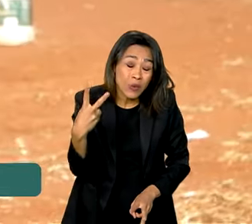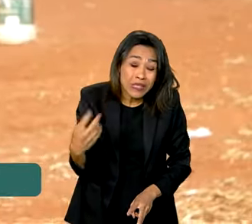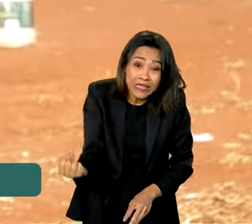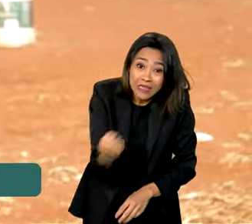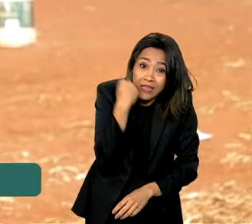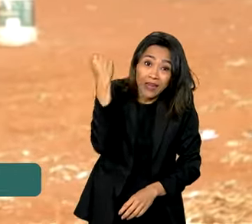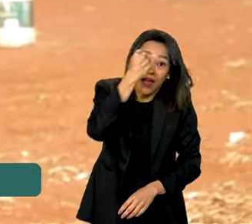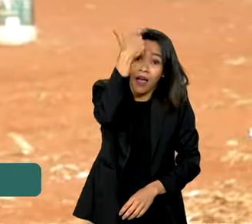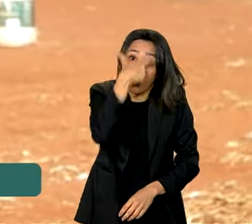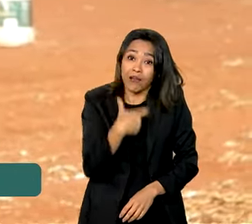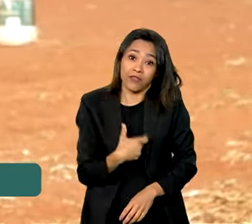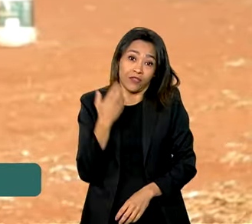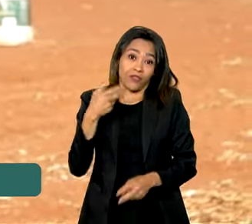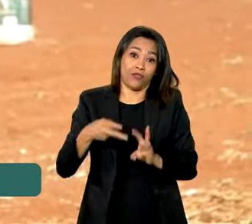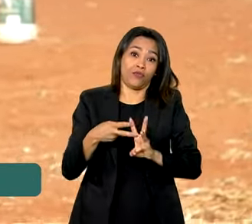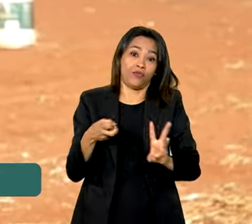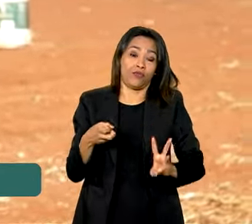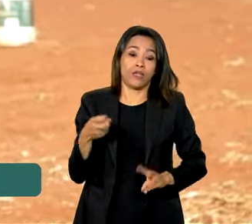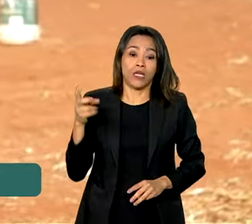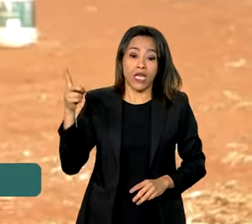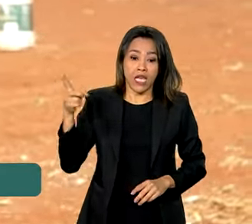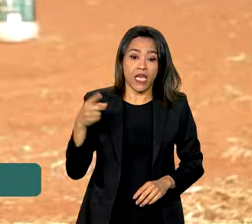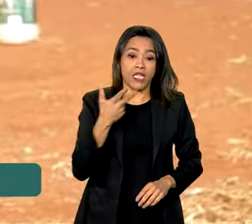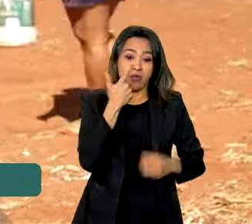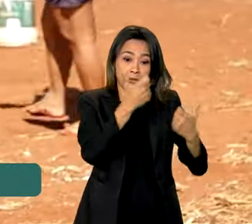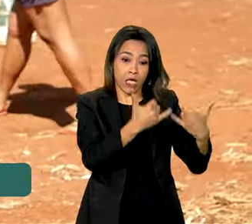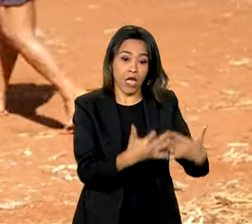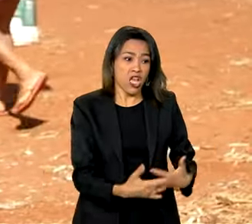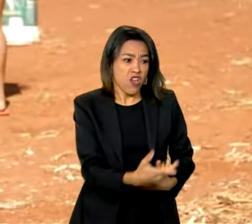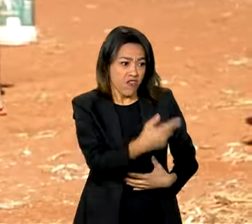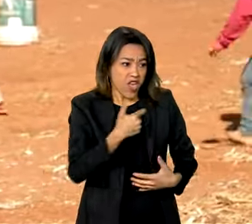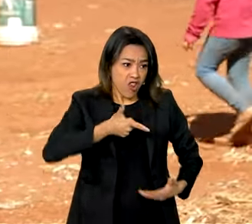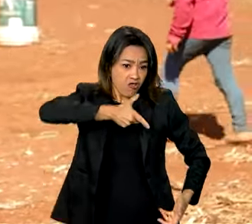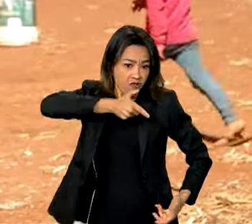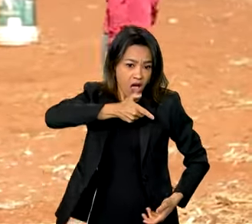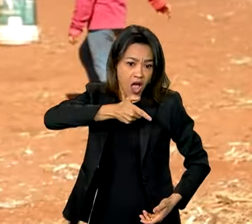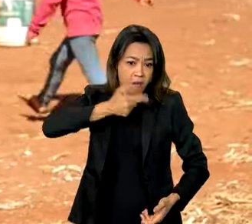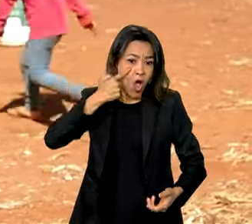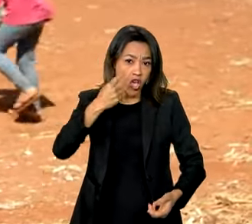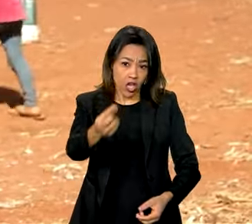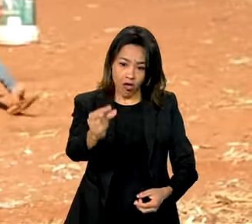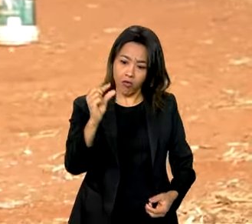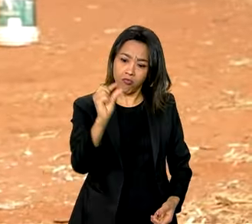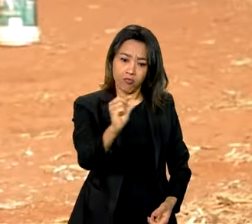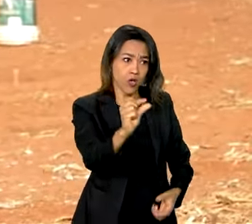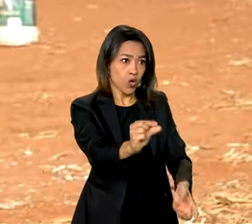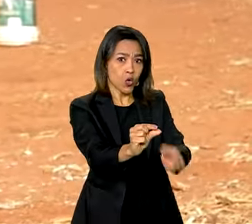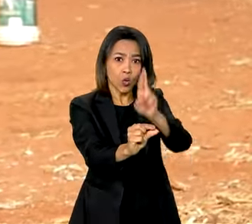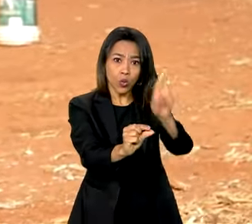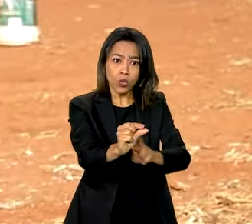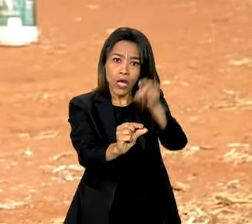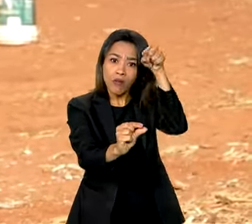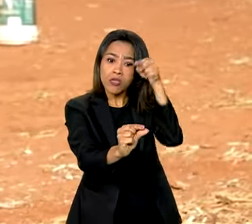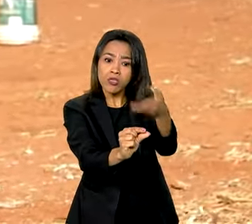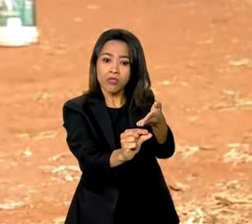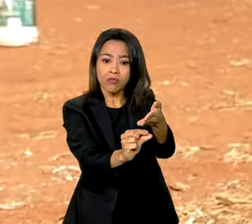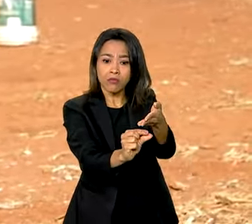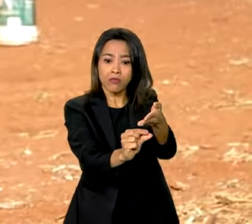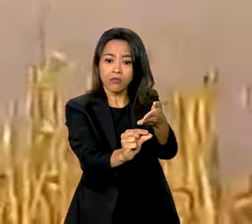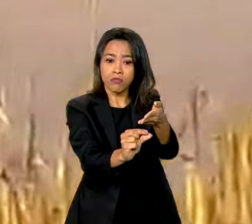Vieram com arma pesada, essa aqui que eles usaram para ferir